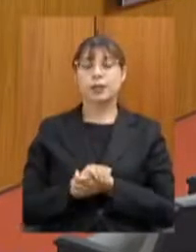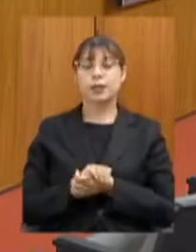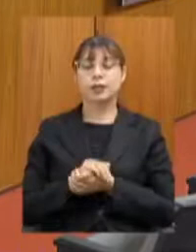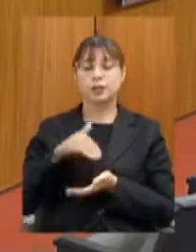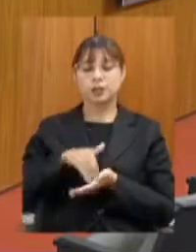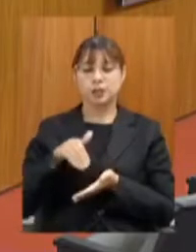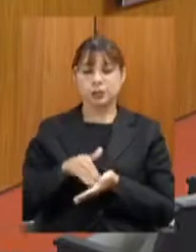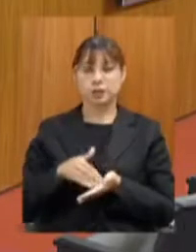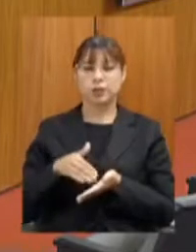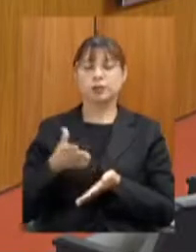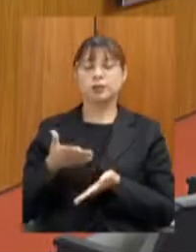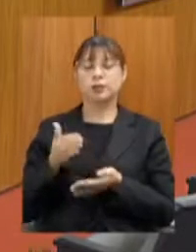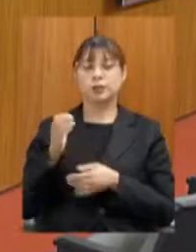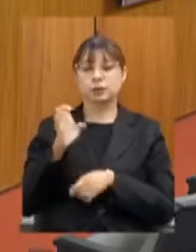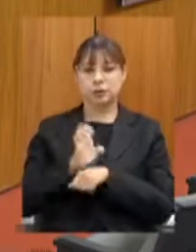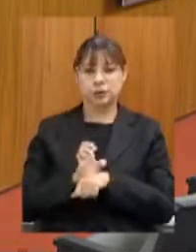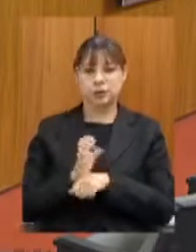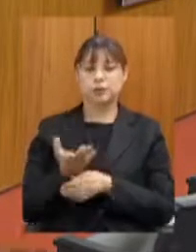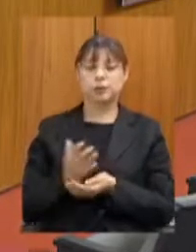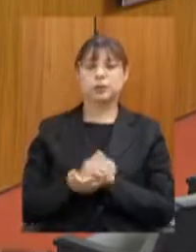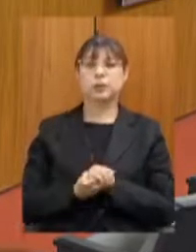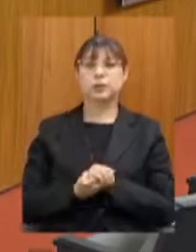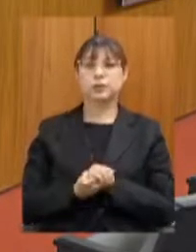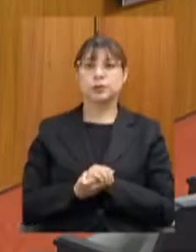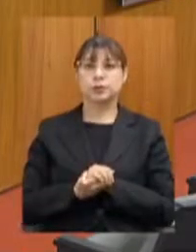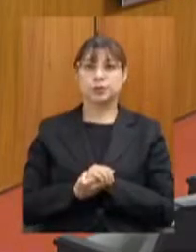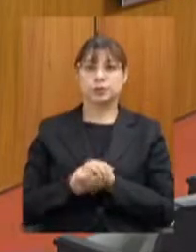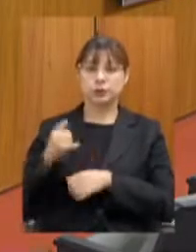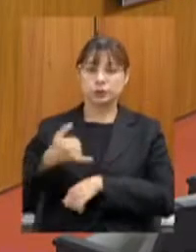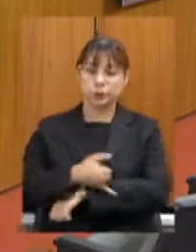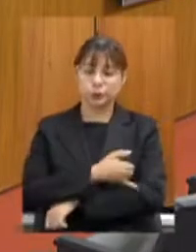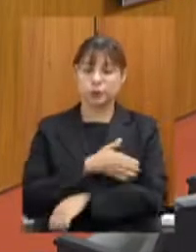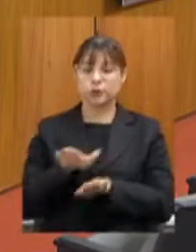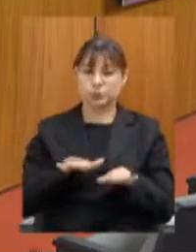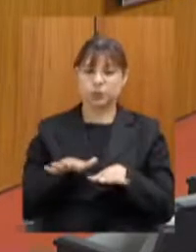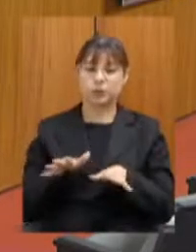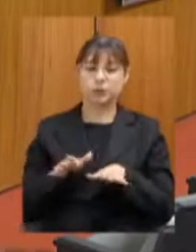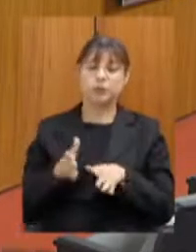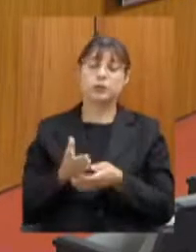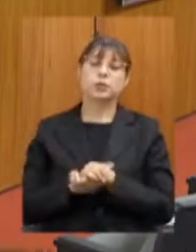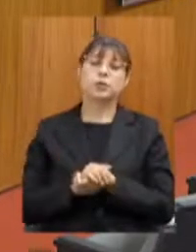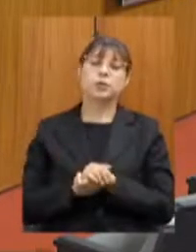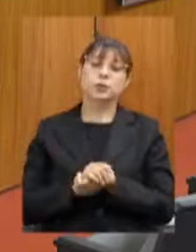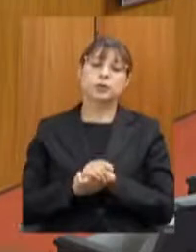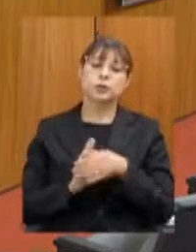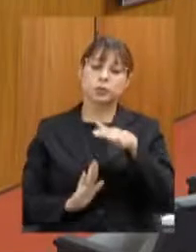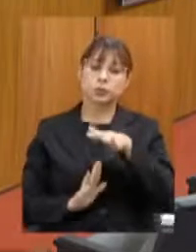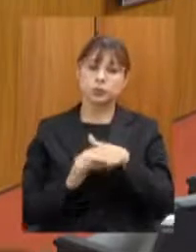Infraestrutura e Mobilidade, que disporá de até 20 minutos para a sua exposição.